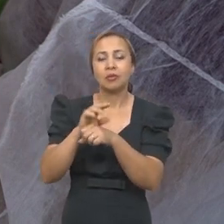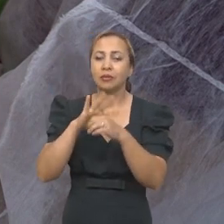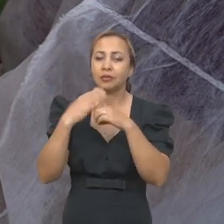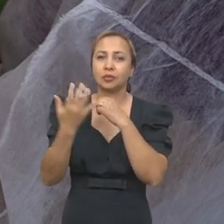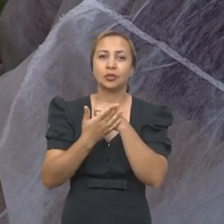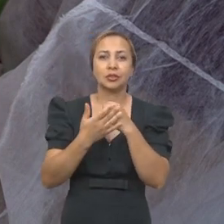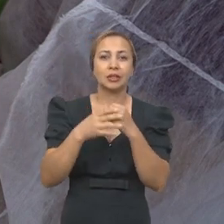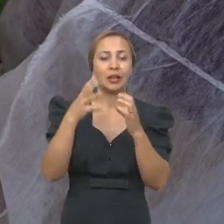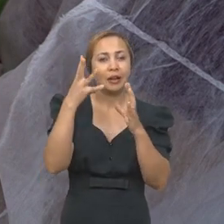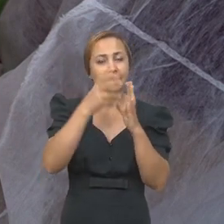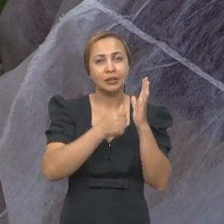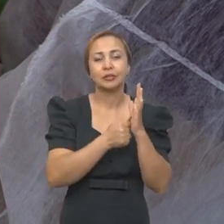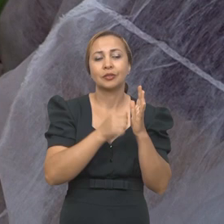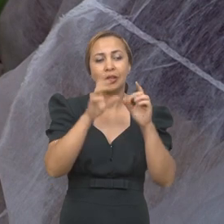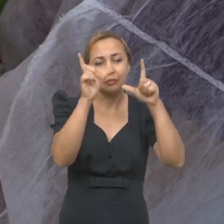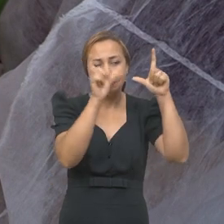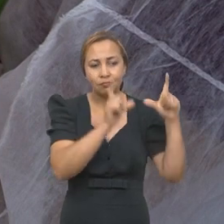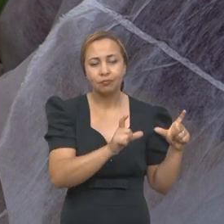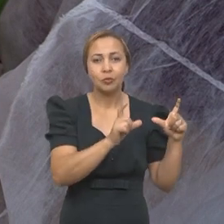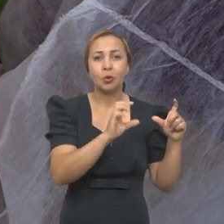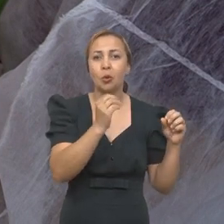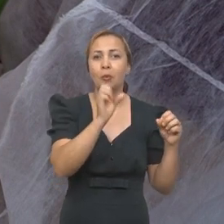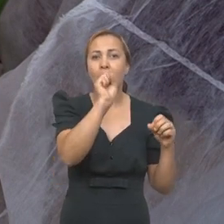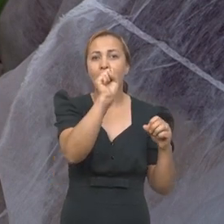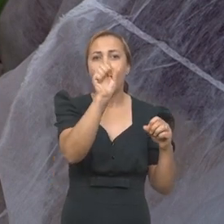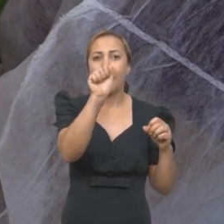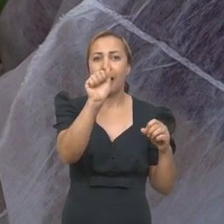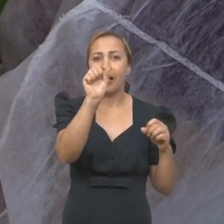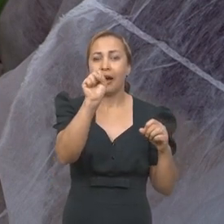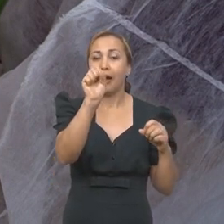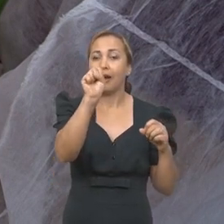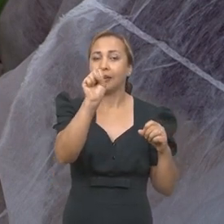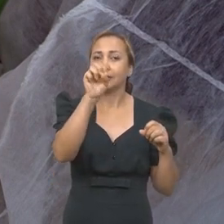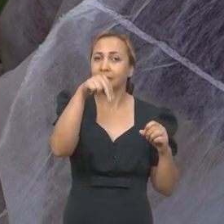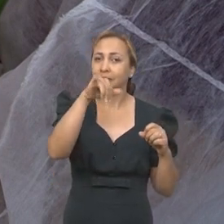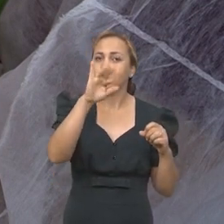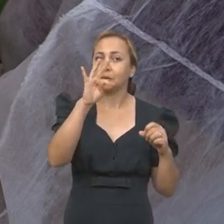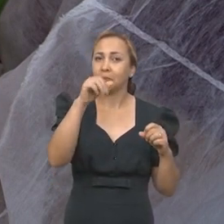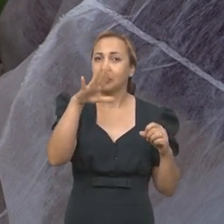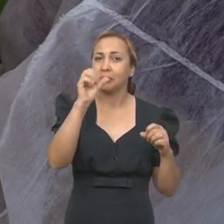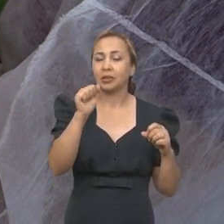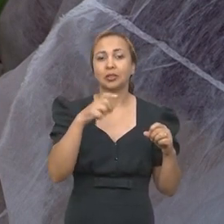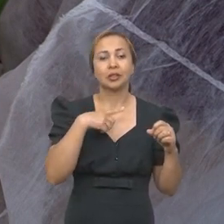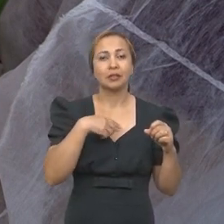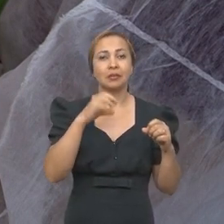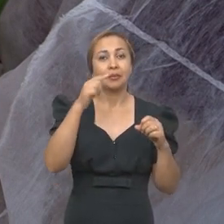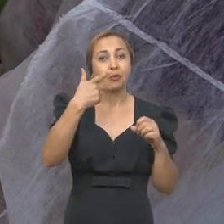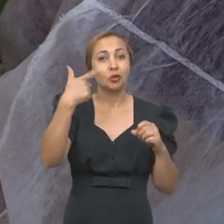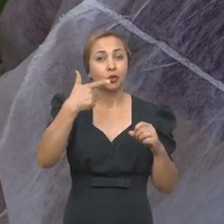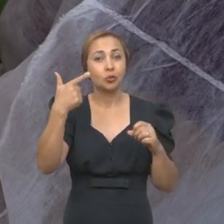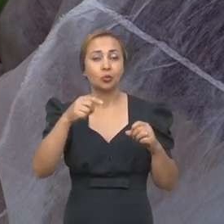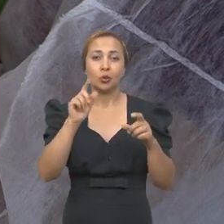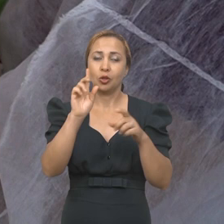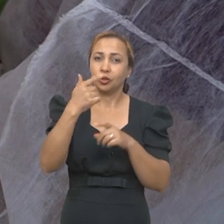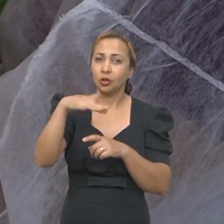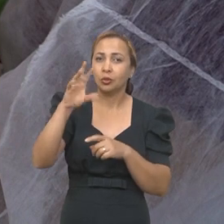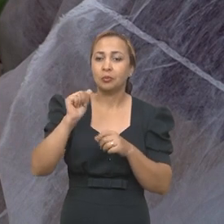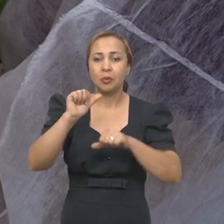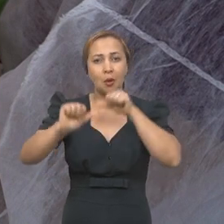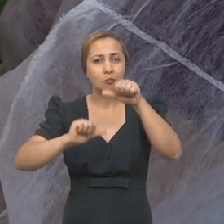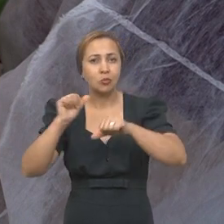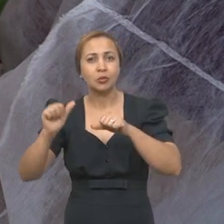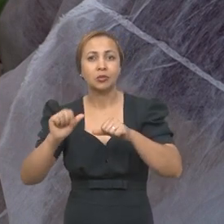classificadas como assintomáticas. A coleta também constatou 122 genomas e uma variante